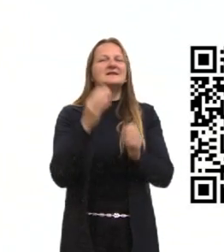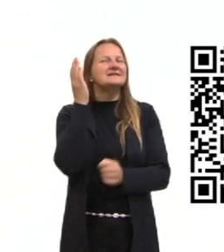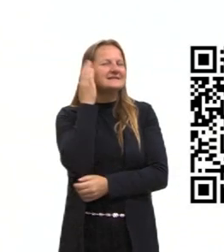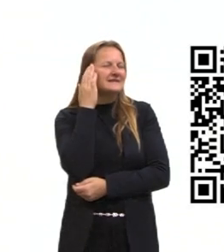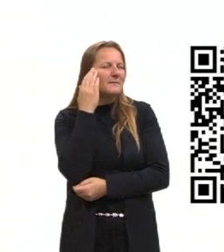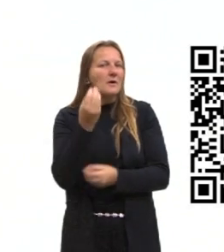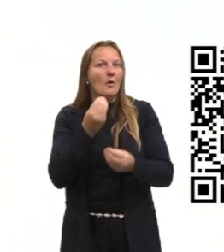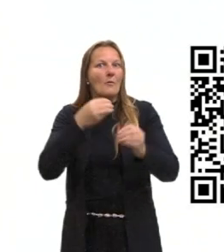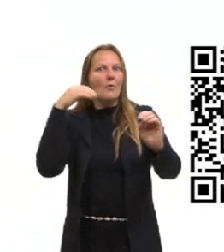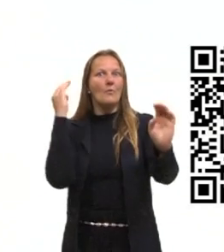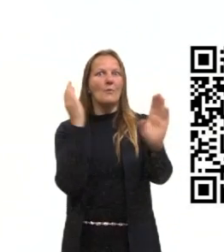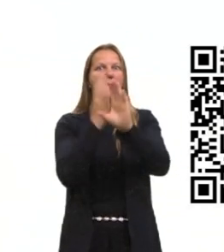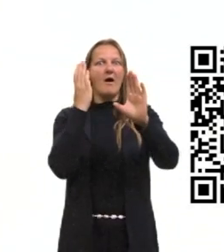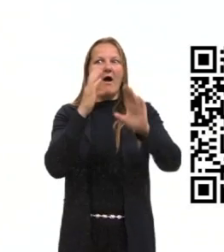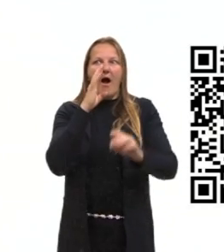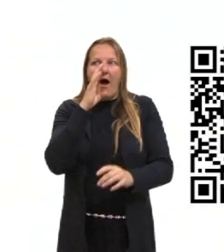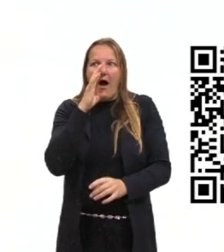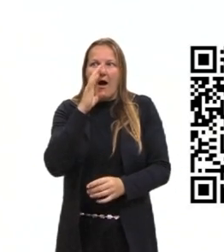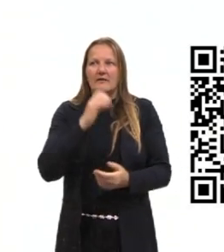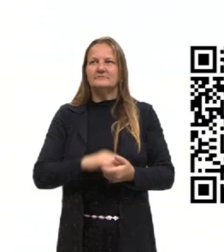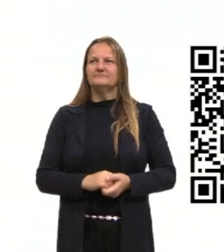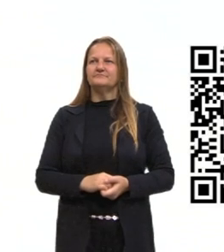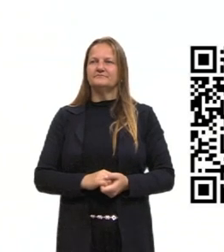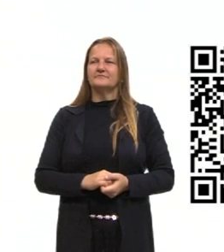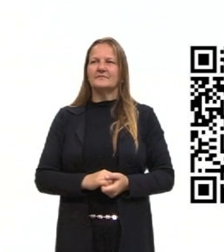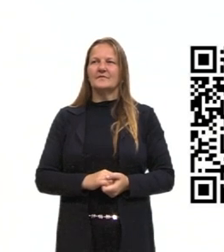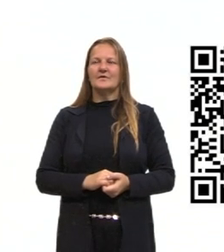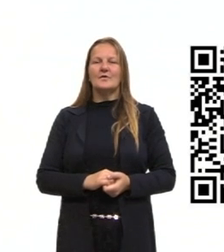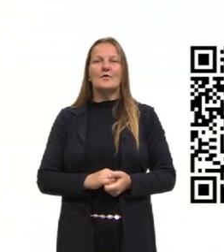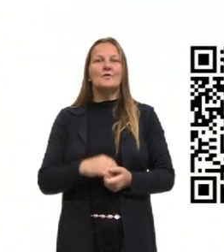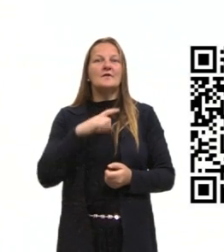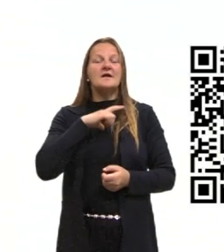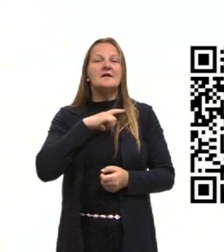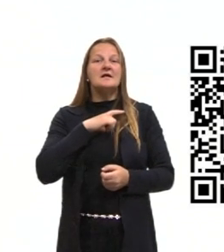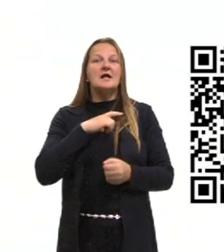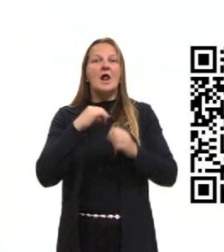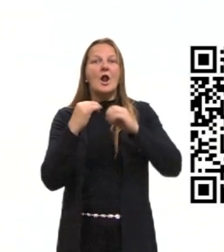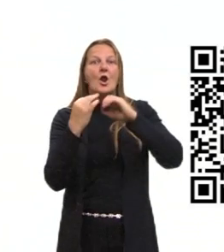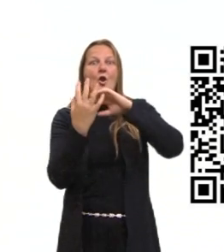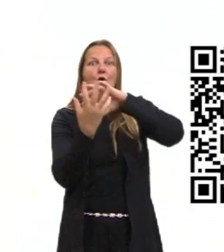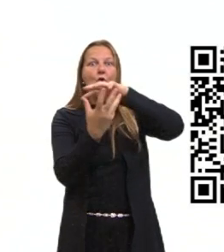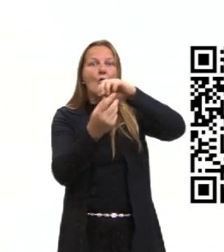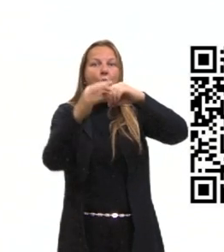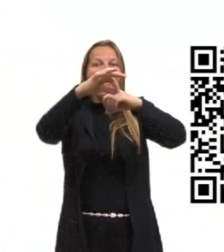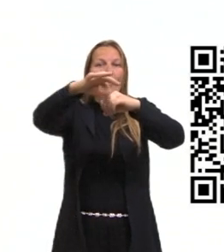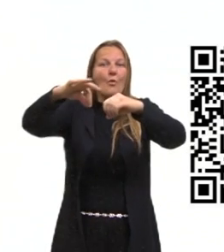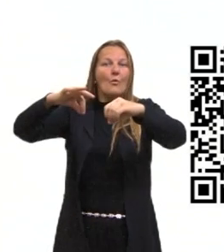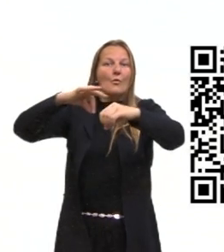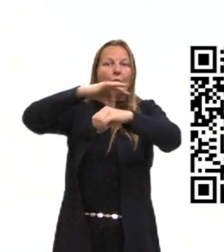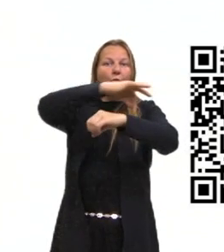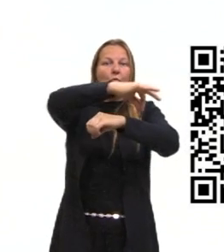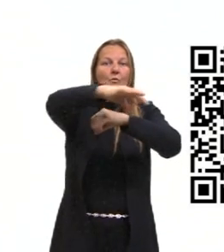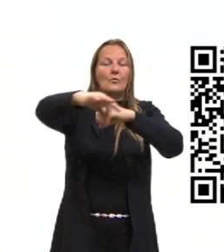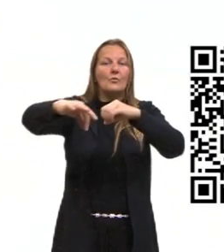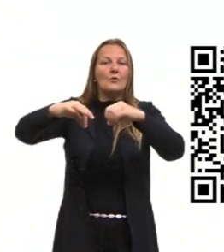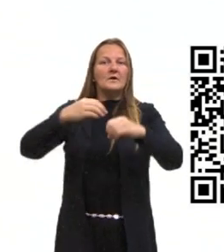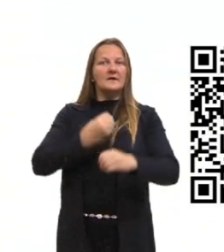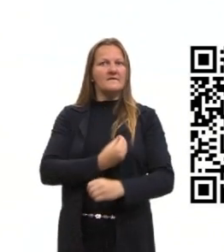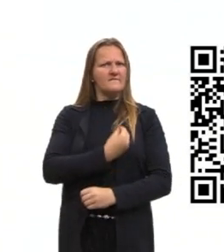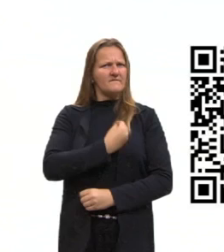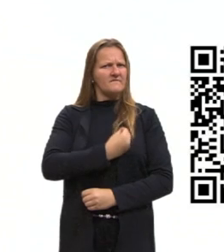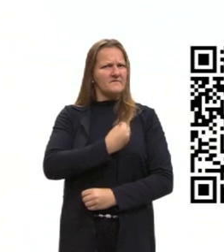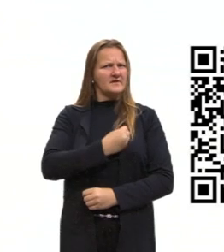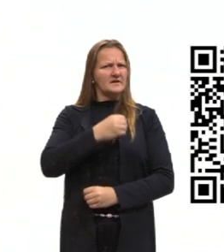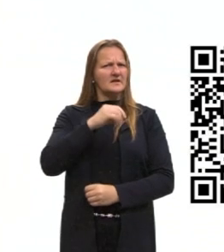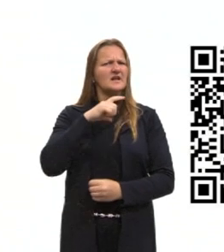descoberta de fósforo em Lua de Saturno poderia sugerir presença de vida lá na Lua